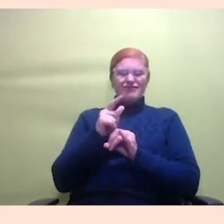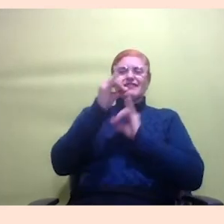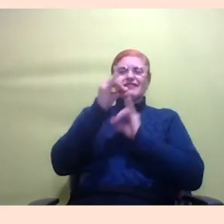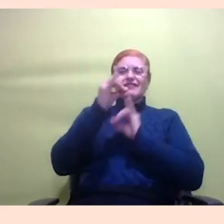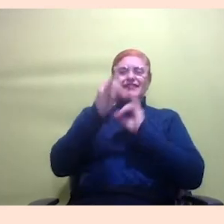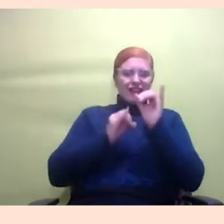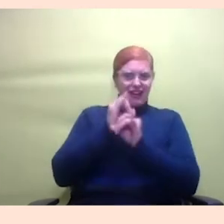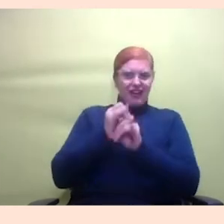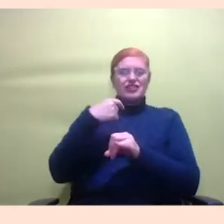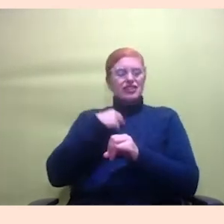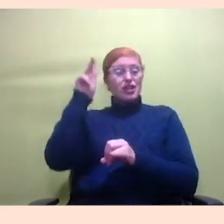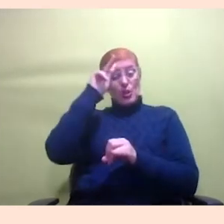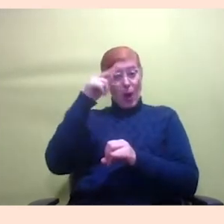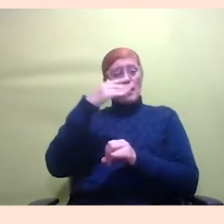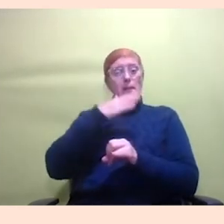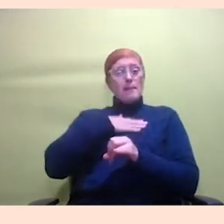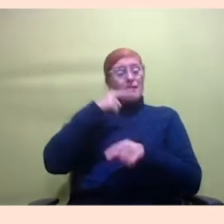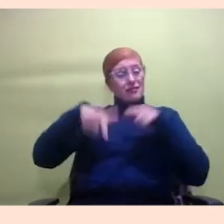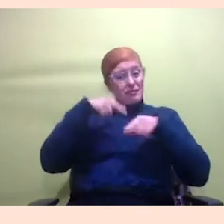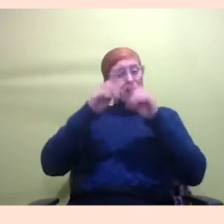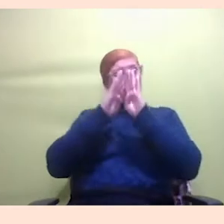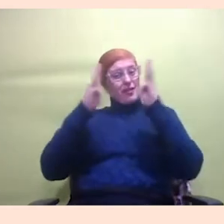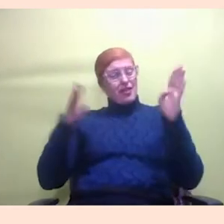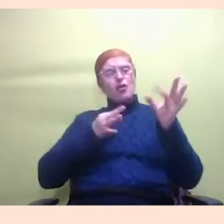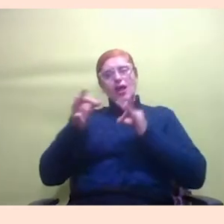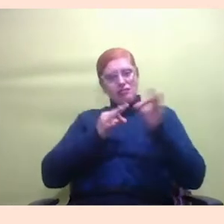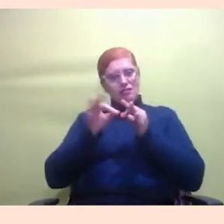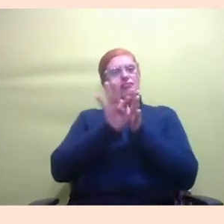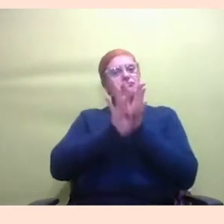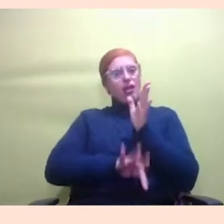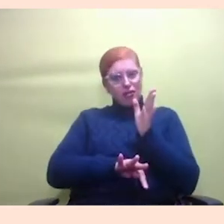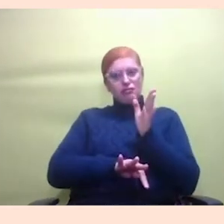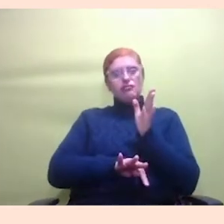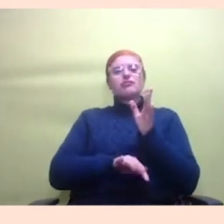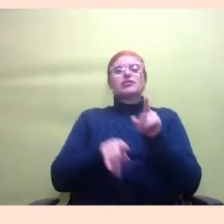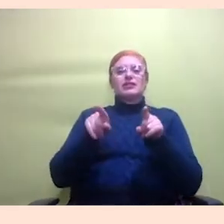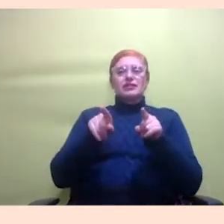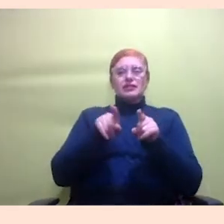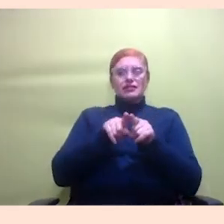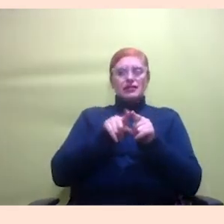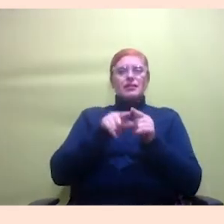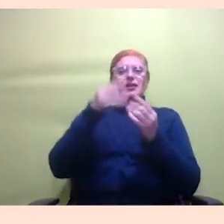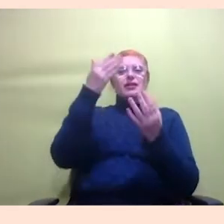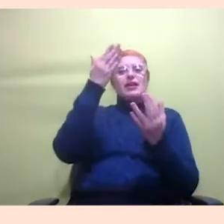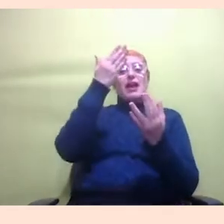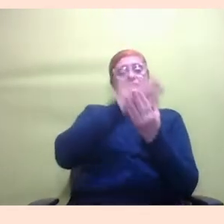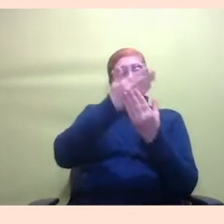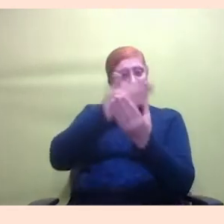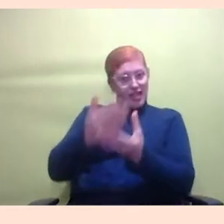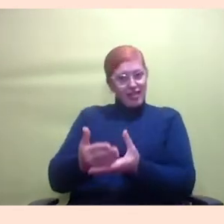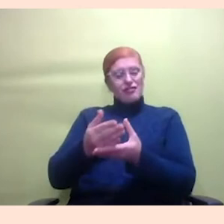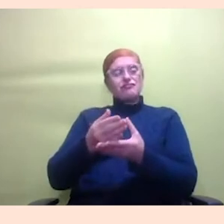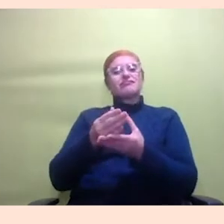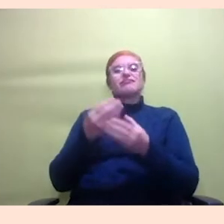Biblioprita era justamente organizar texto e fonte e acervo para as pessoas então eu era de